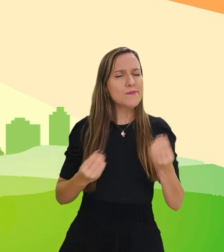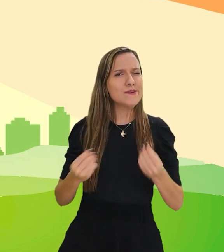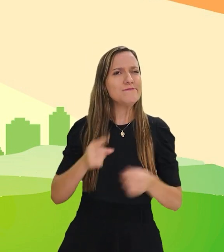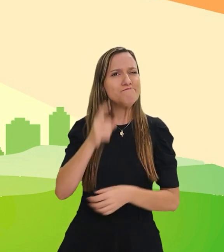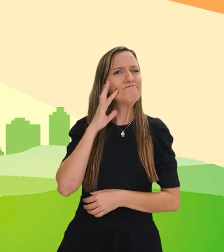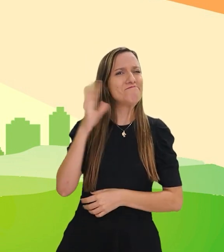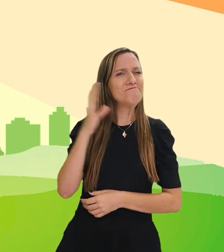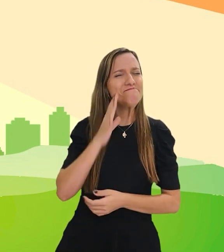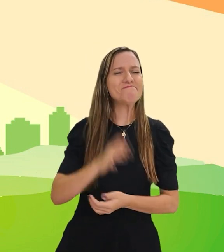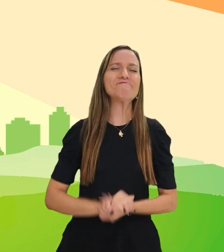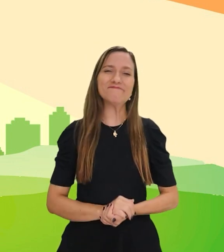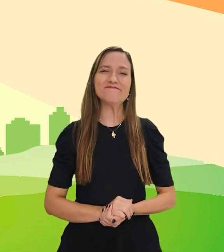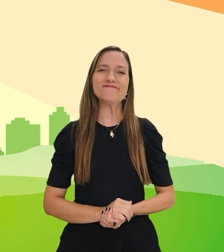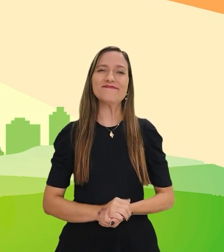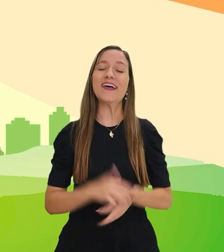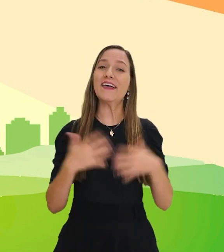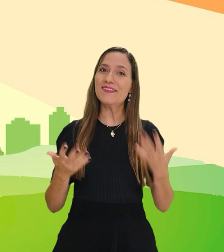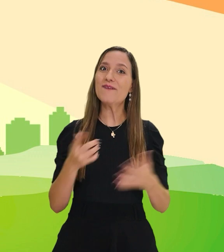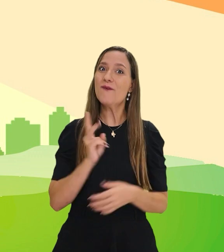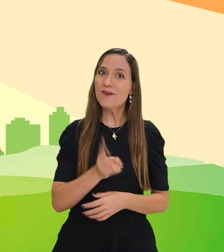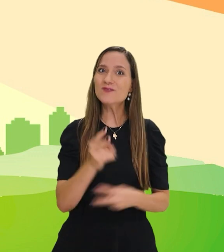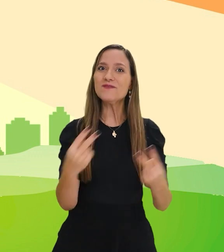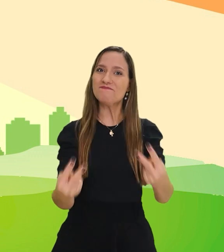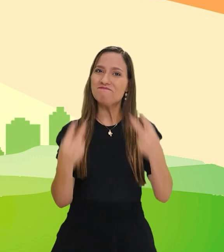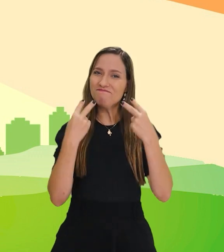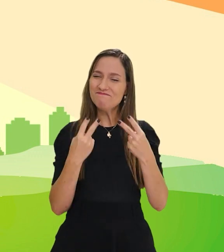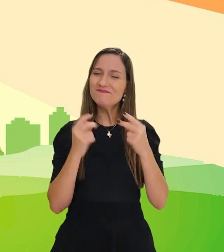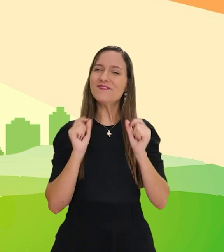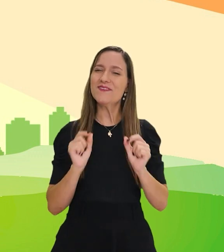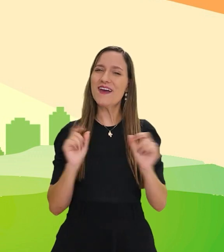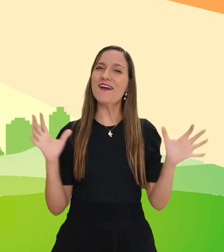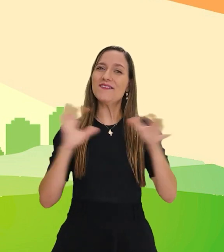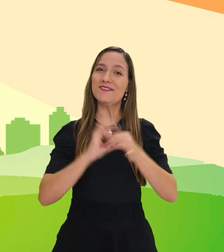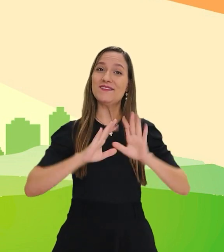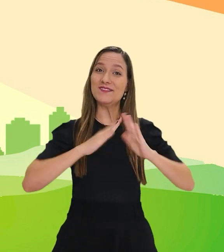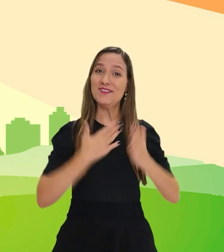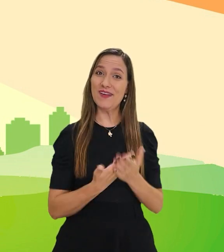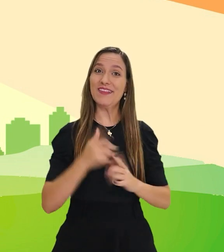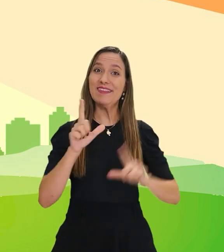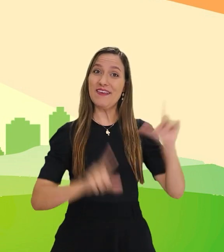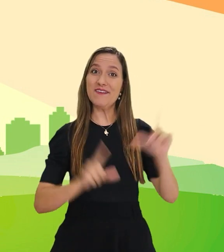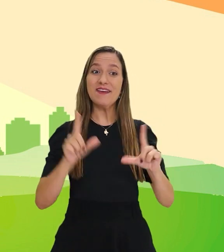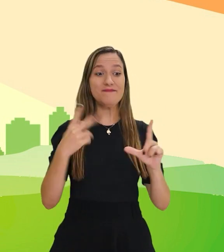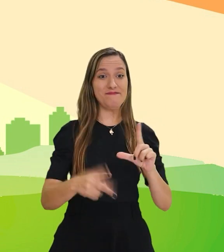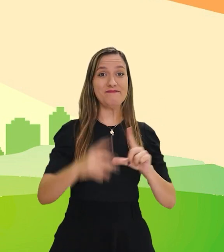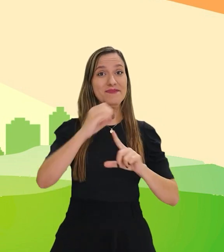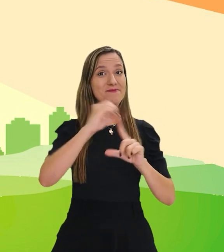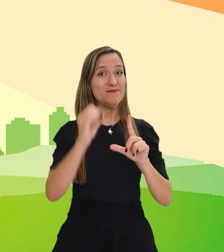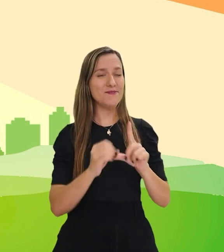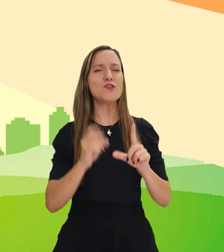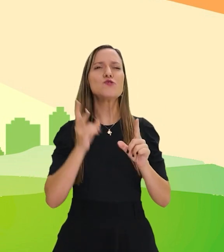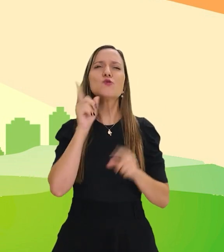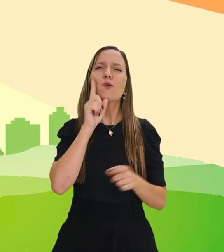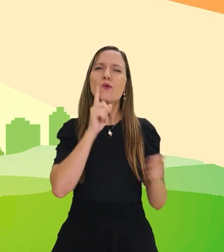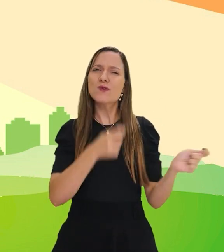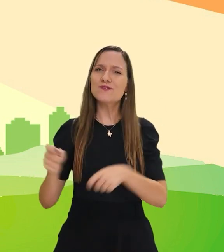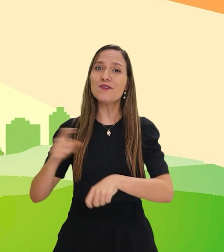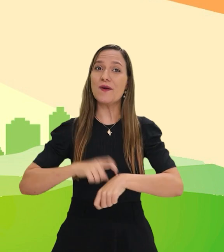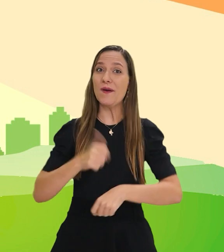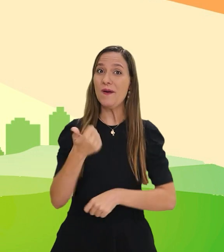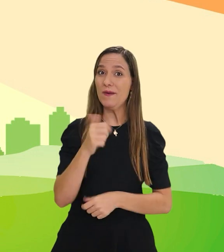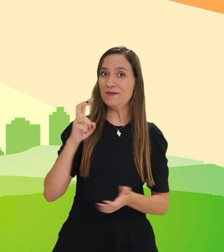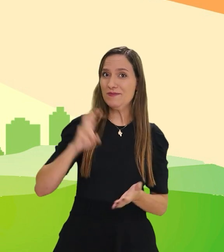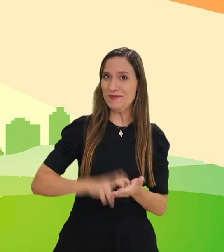pergunta. Bom, acompanhe a programação do Conexão Escola TV na TV UFG todos os dias às 11 horas da manhã